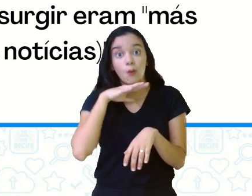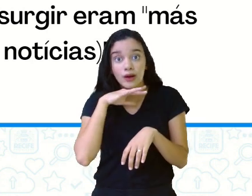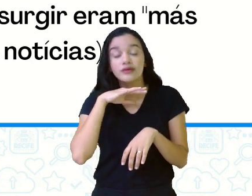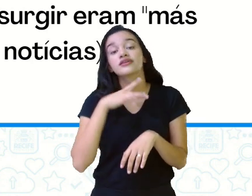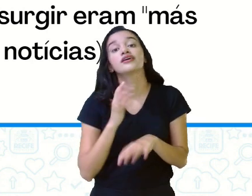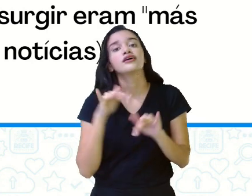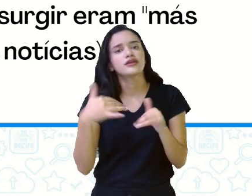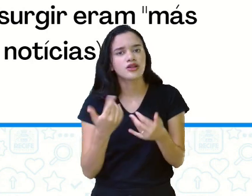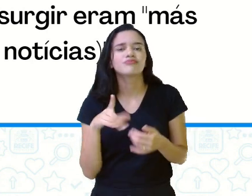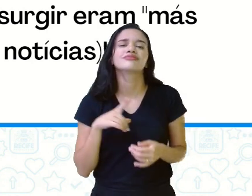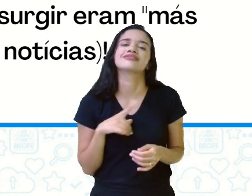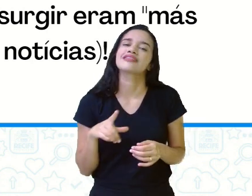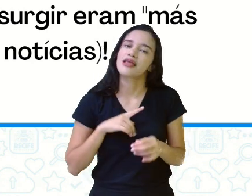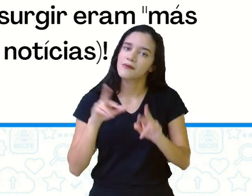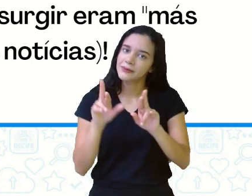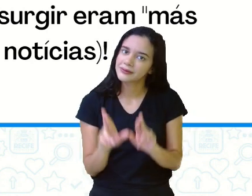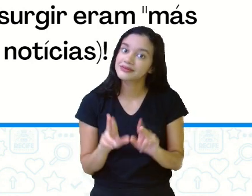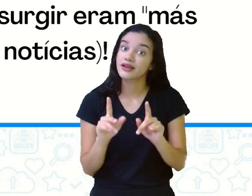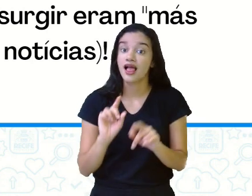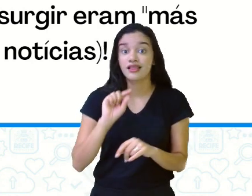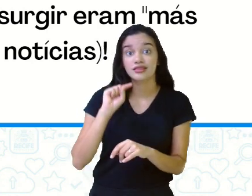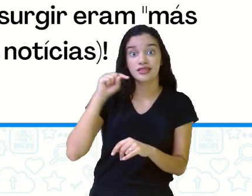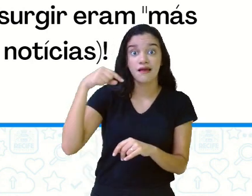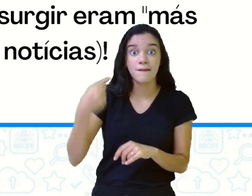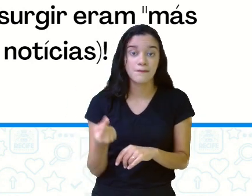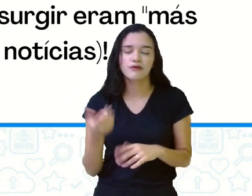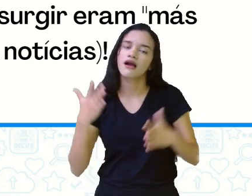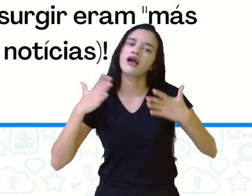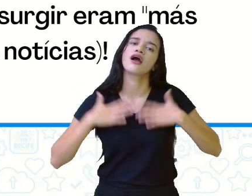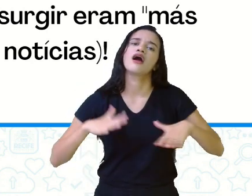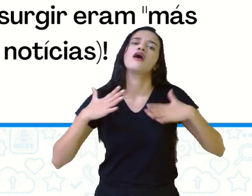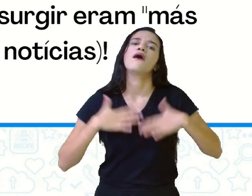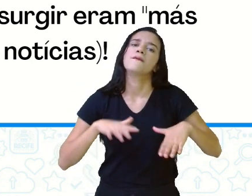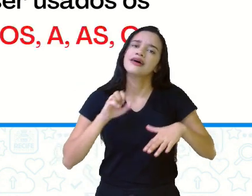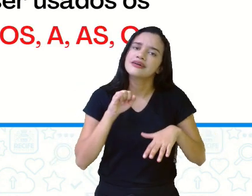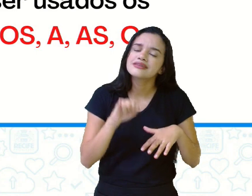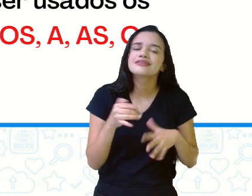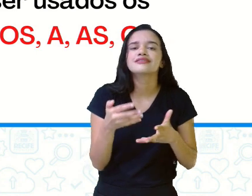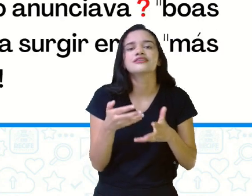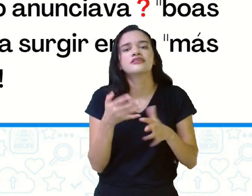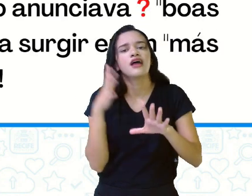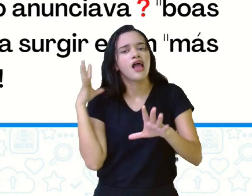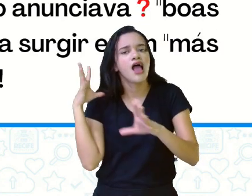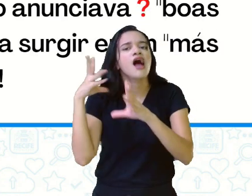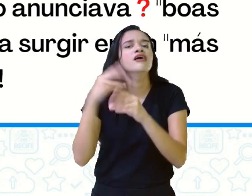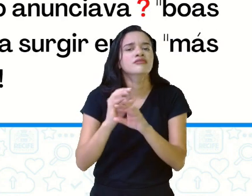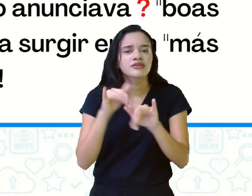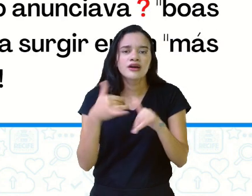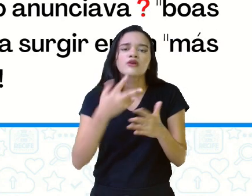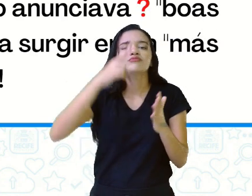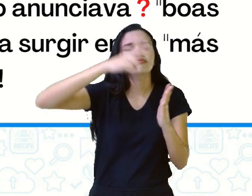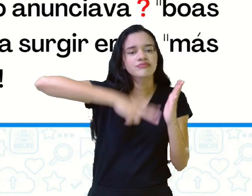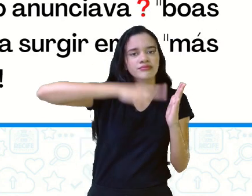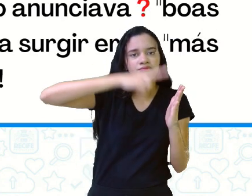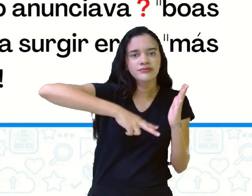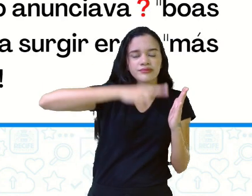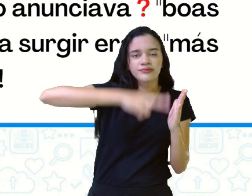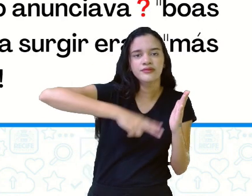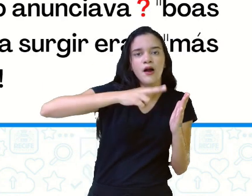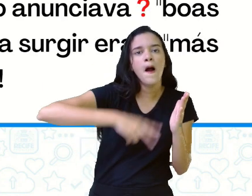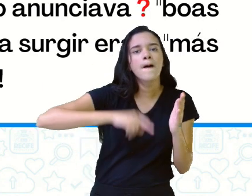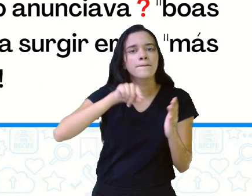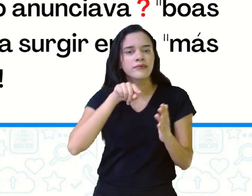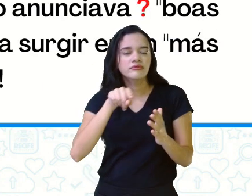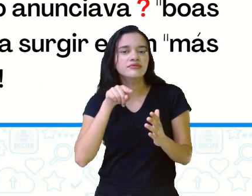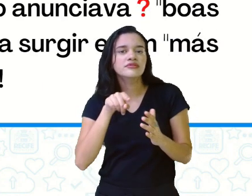Daí uma diferença, depois você, com calma, se quiser revisar, você faz a sua leitura para